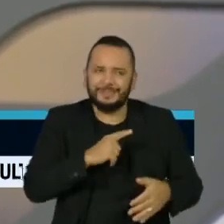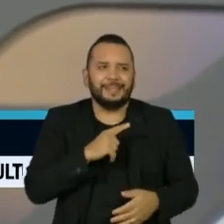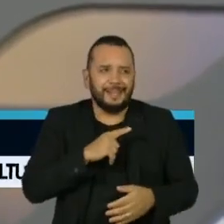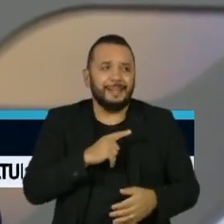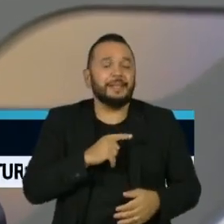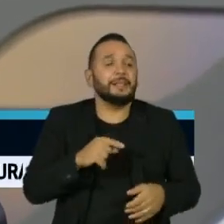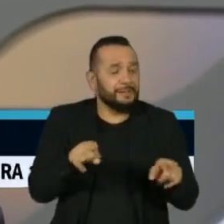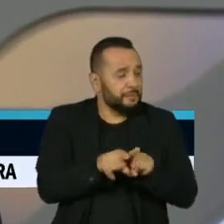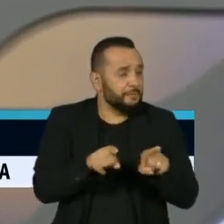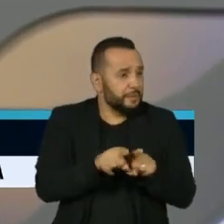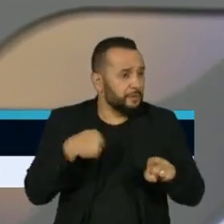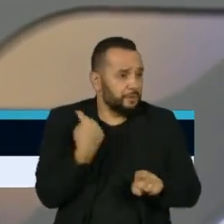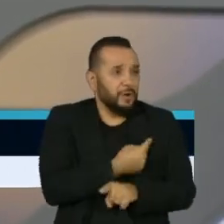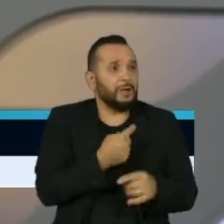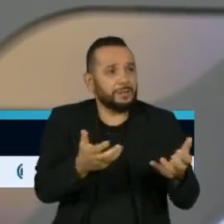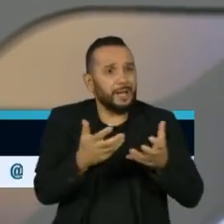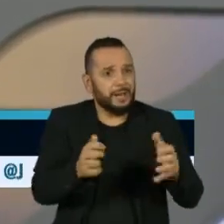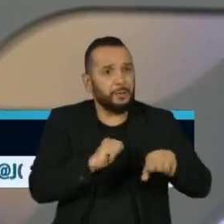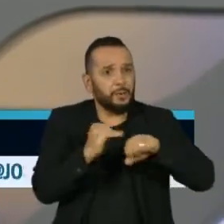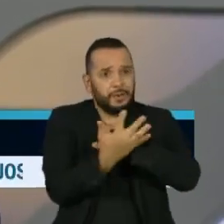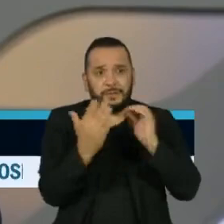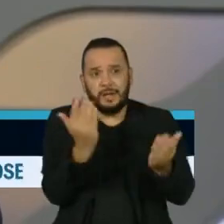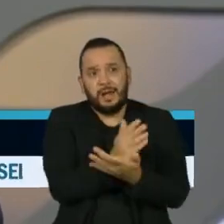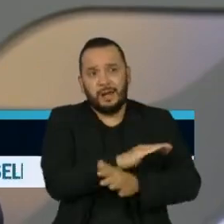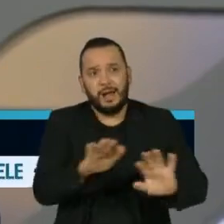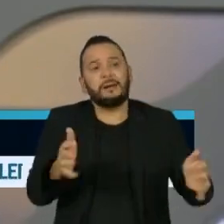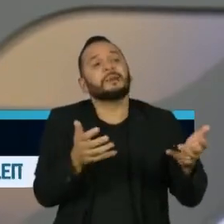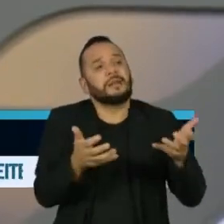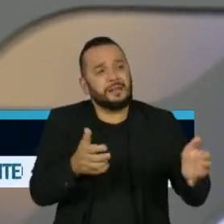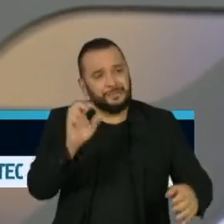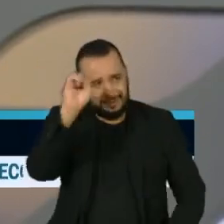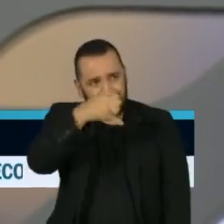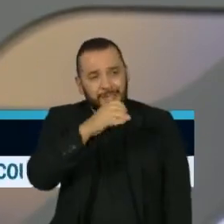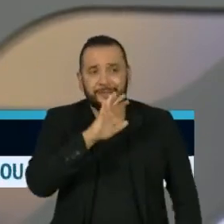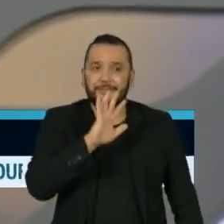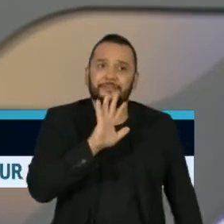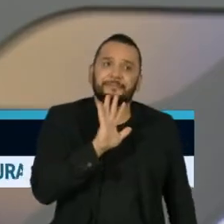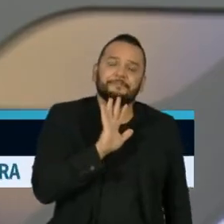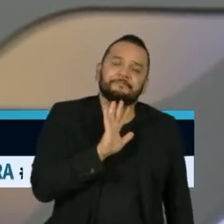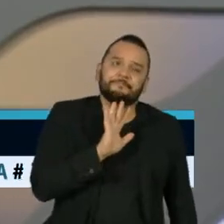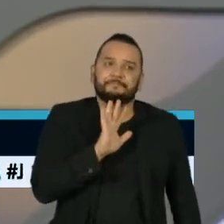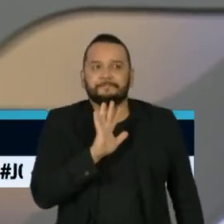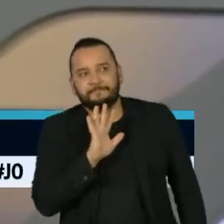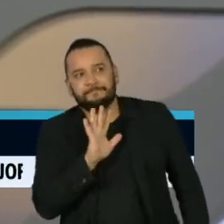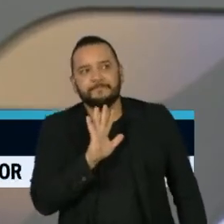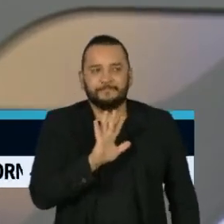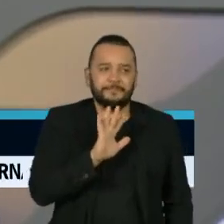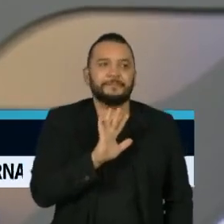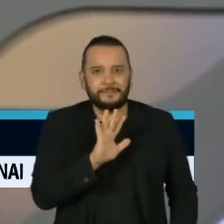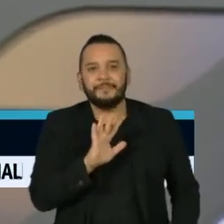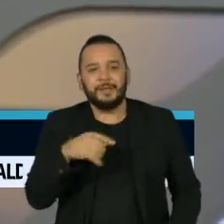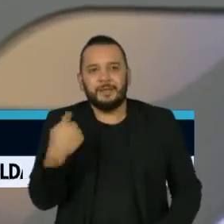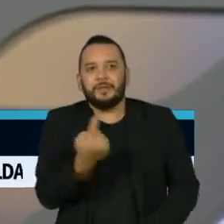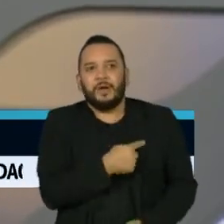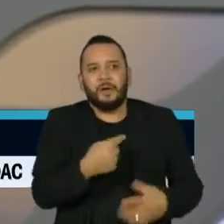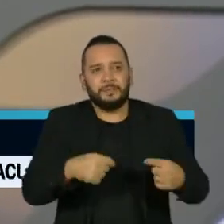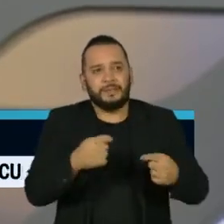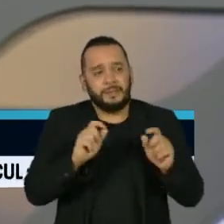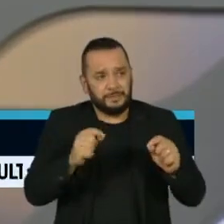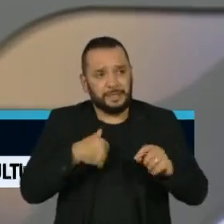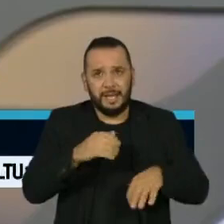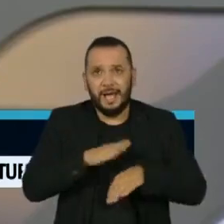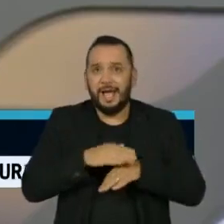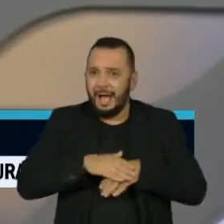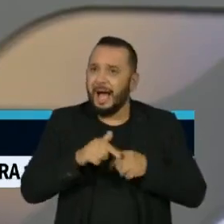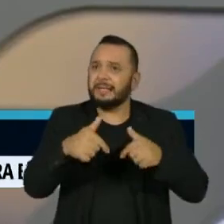todos queremos que isso acabe. Agora, precisamos tomar medidas que sejam compatíveis com o estado da